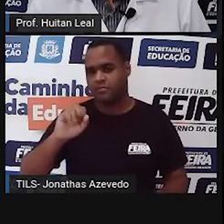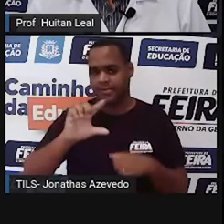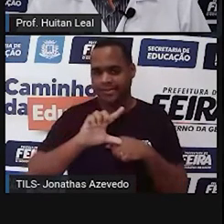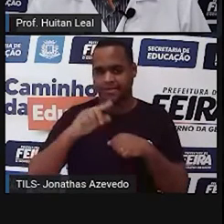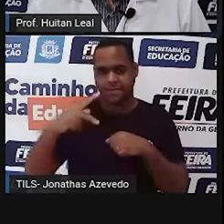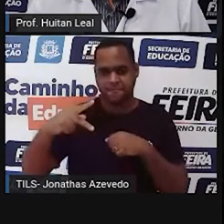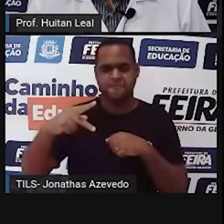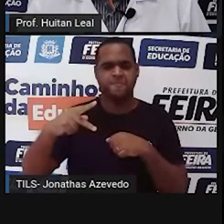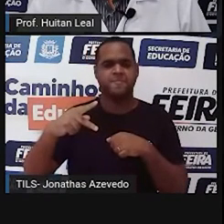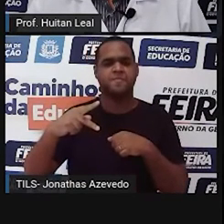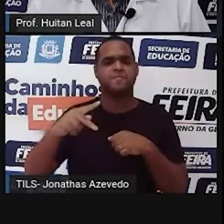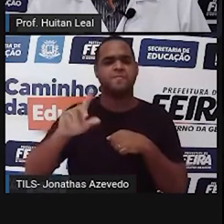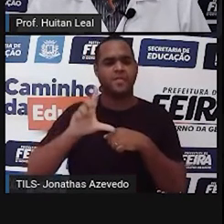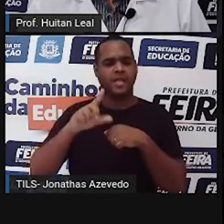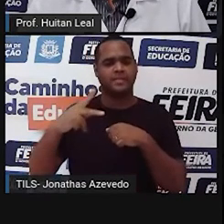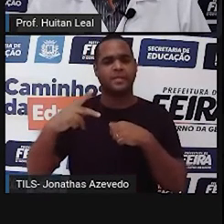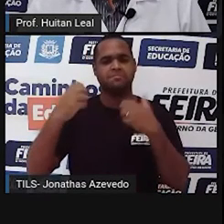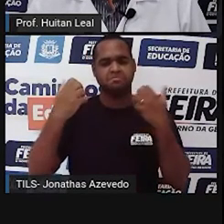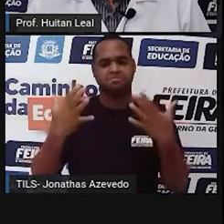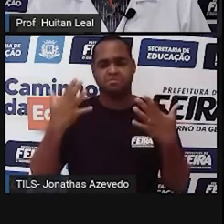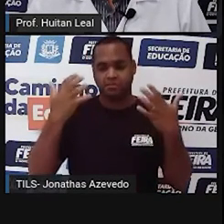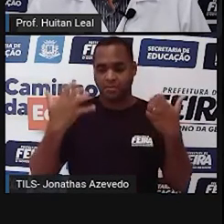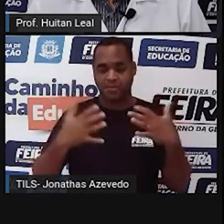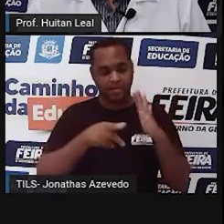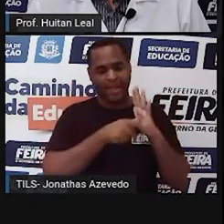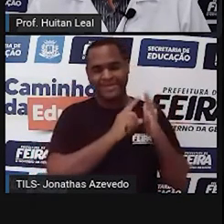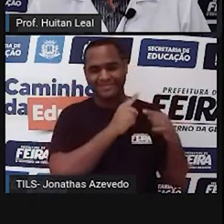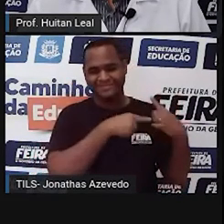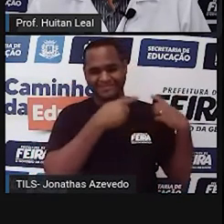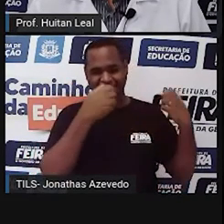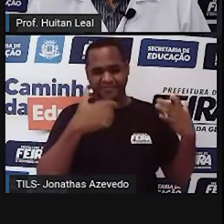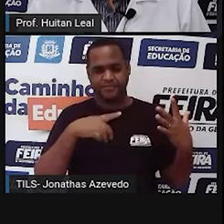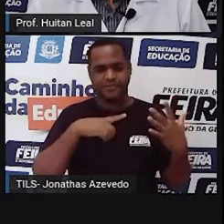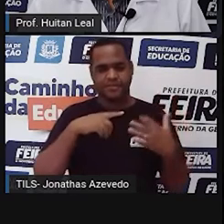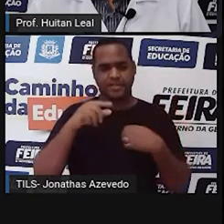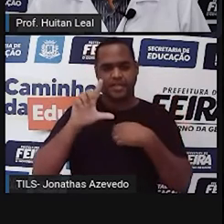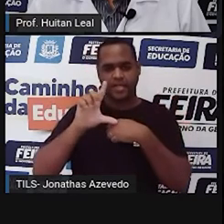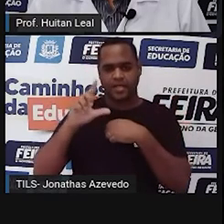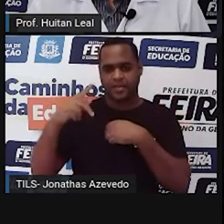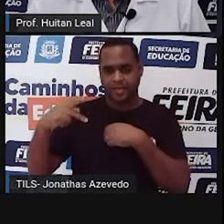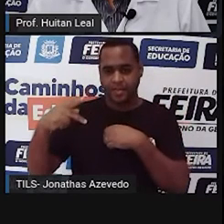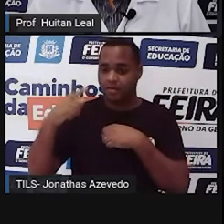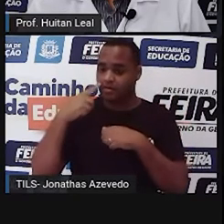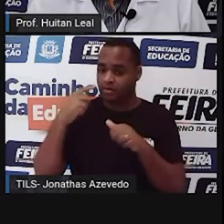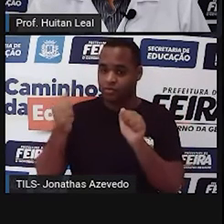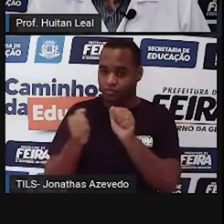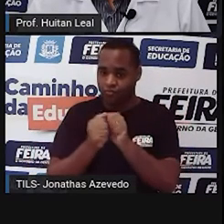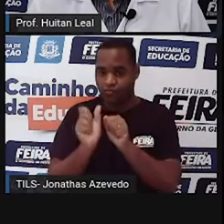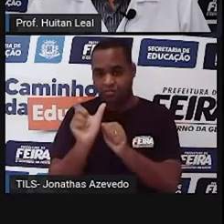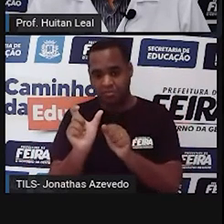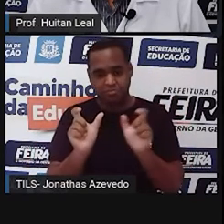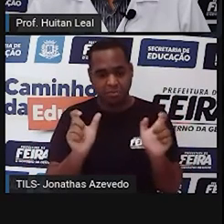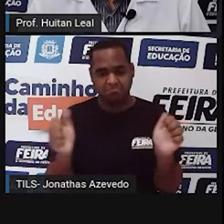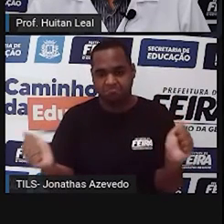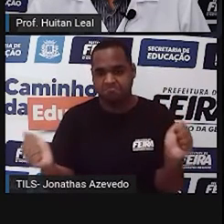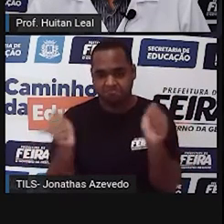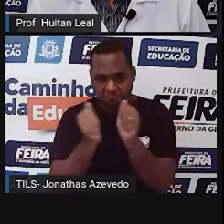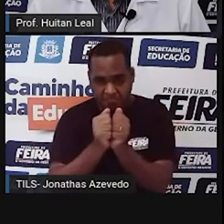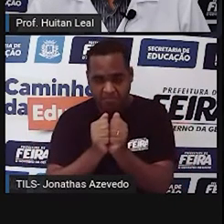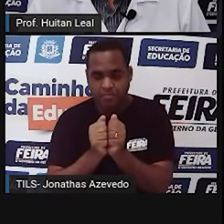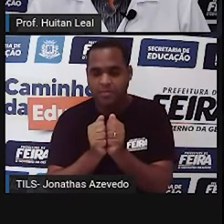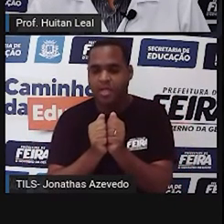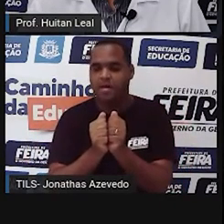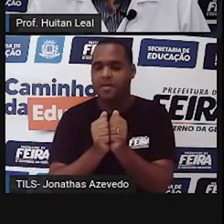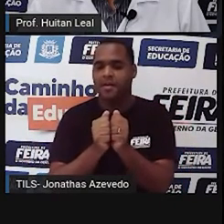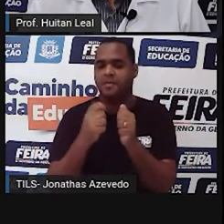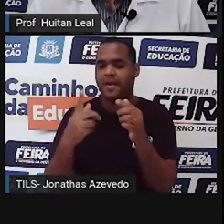como eu já expliquei em aulas anteriores, que locução é a junção de duas ou mais palavras, mas que mantém